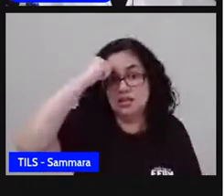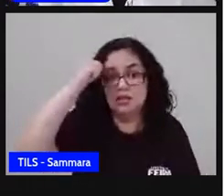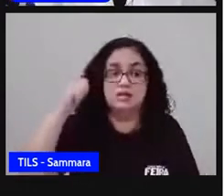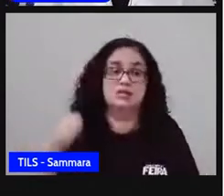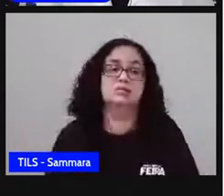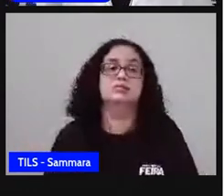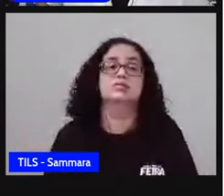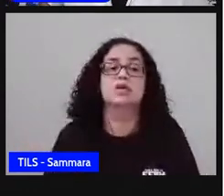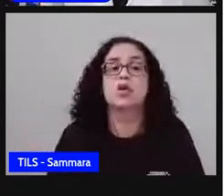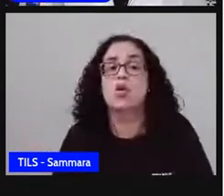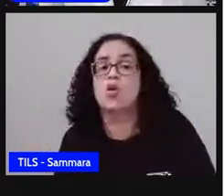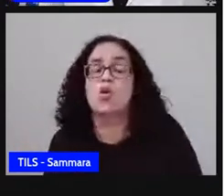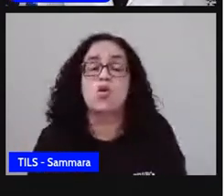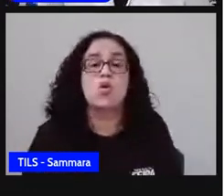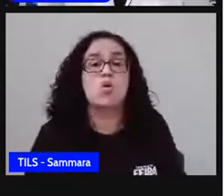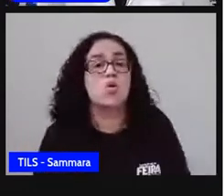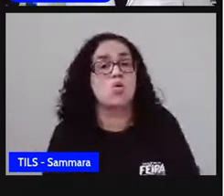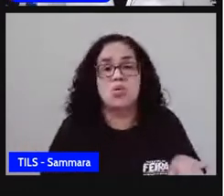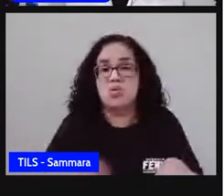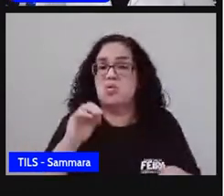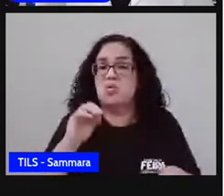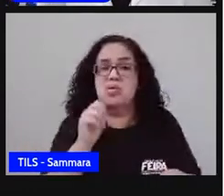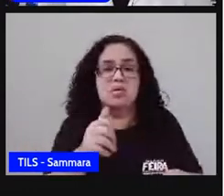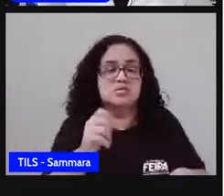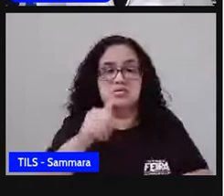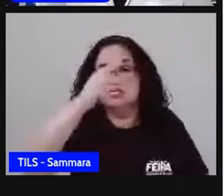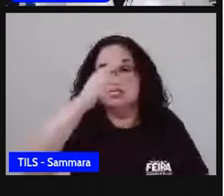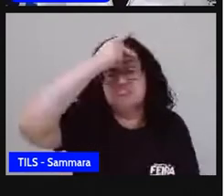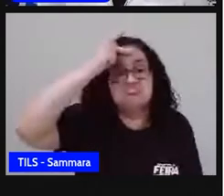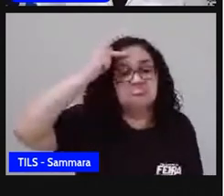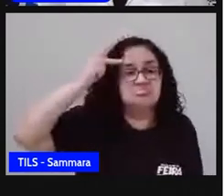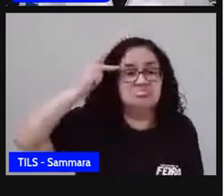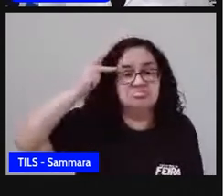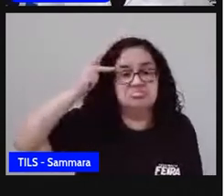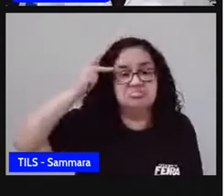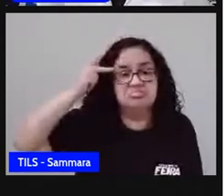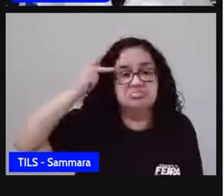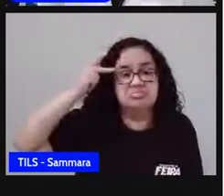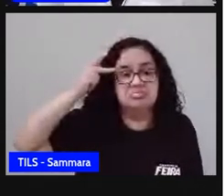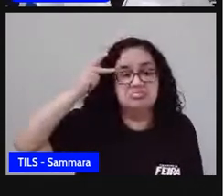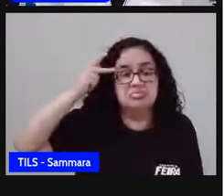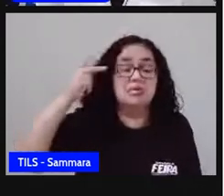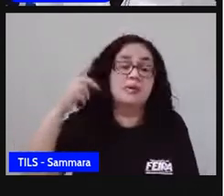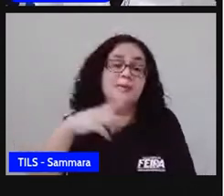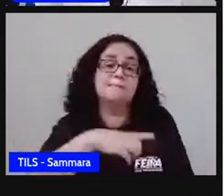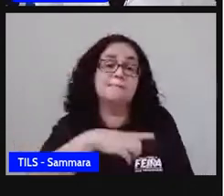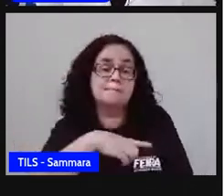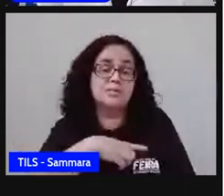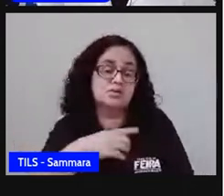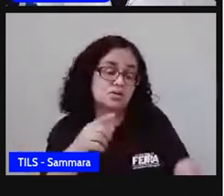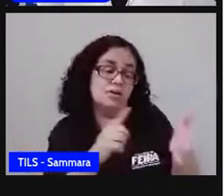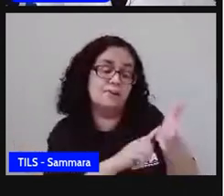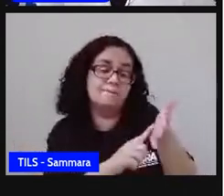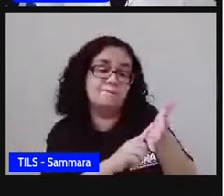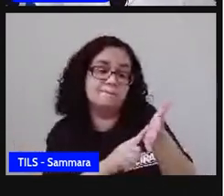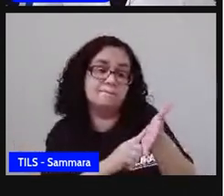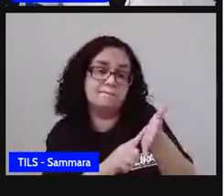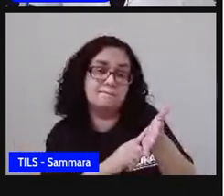quase praticamente, né? Quase que todas as pessoas que ocupam esses cargos são pessoas de pele branca.